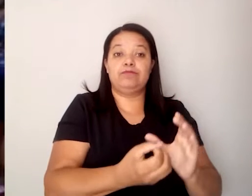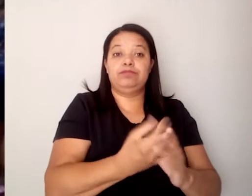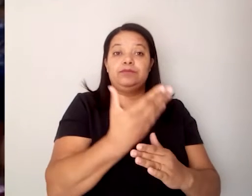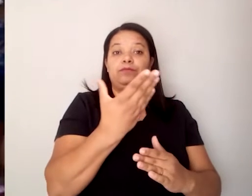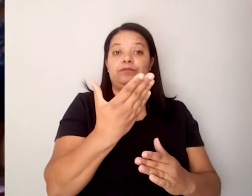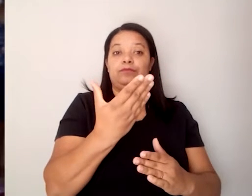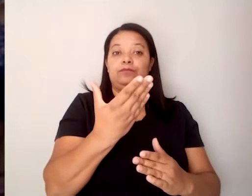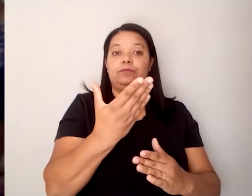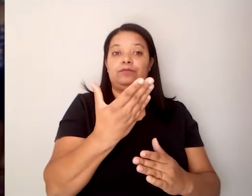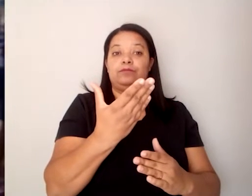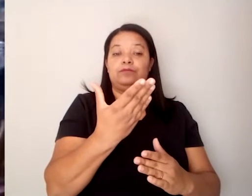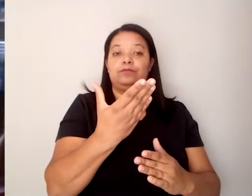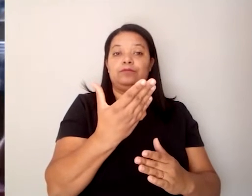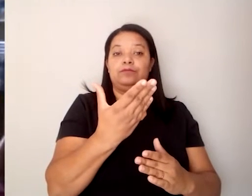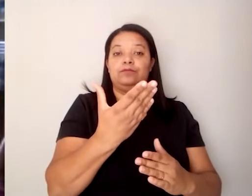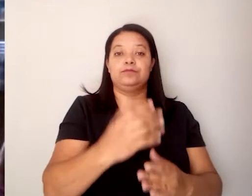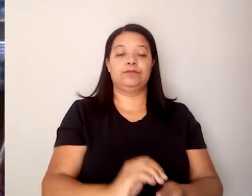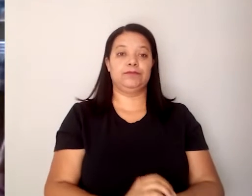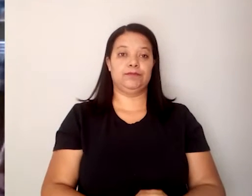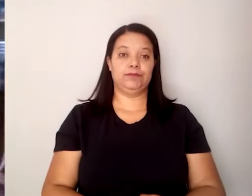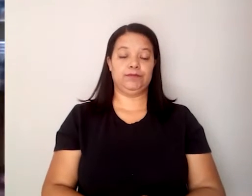E o mito, ele é, então,